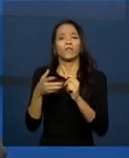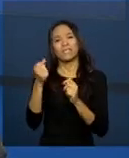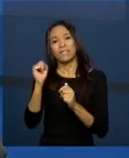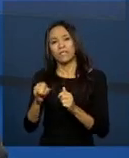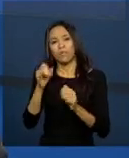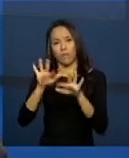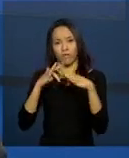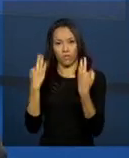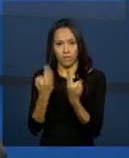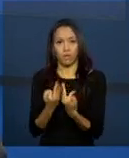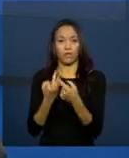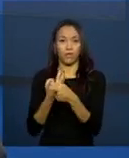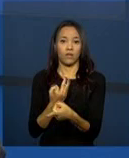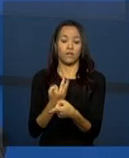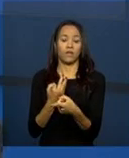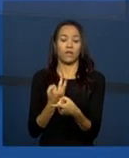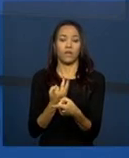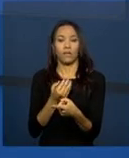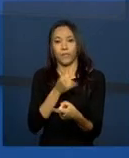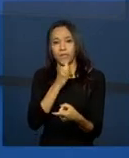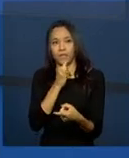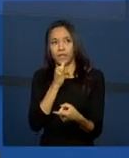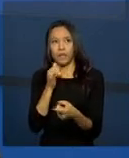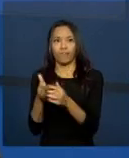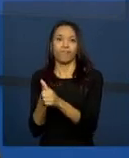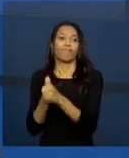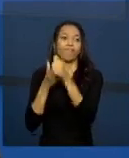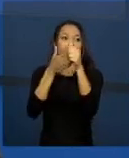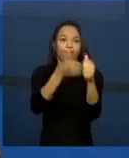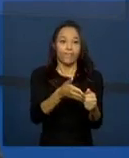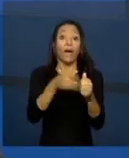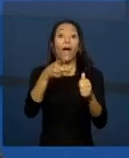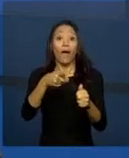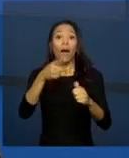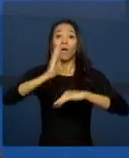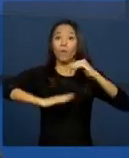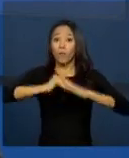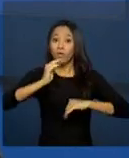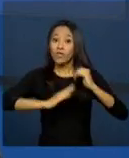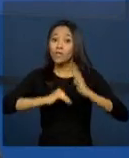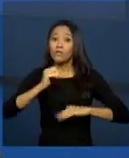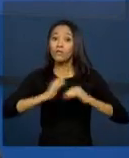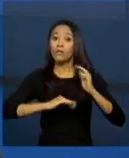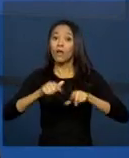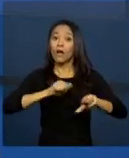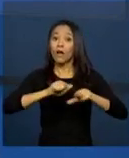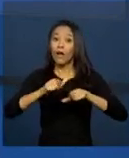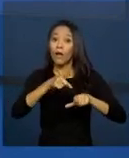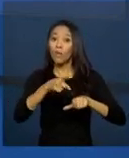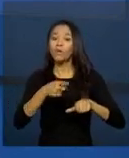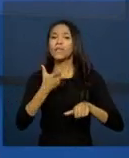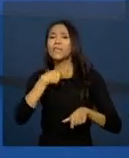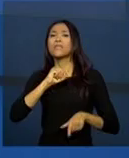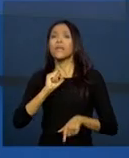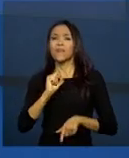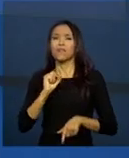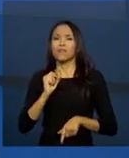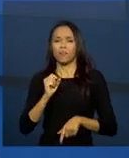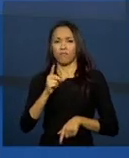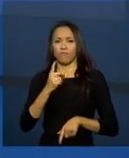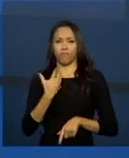família, vamos imaginar, para um programa de qualificação profissional. Ele consegue selecionar qual foi o membro e apontar o tipo de